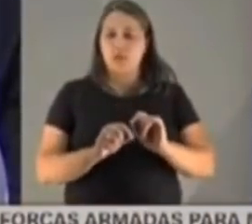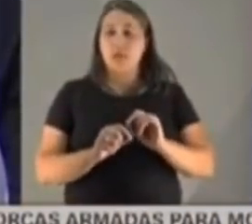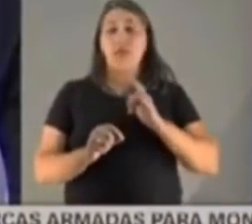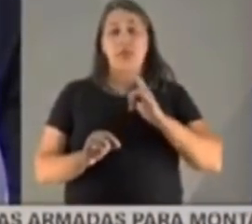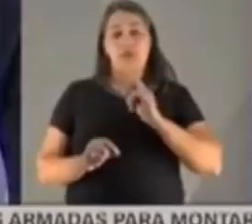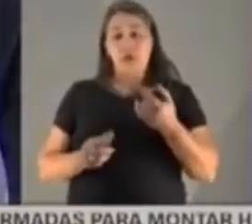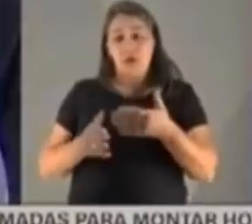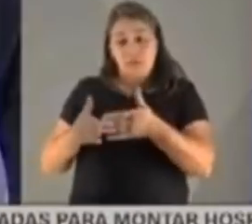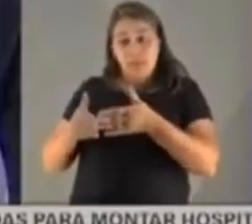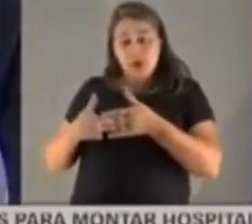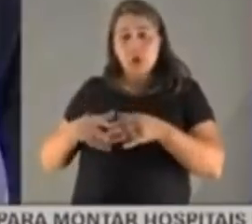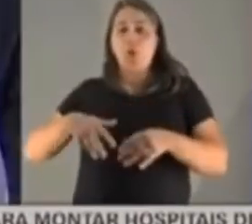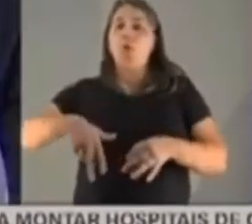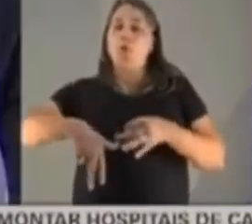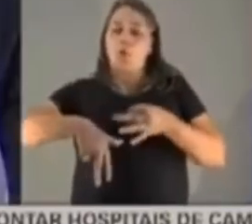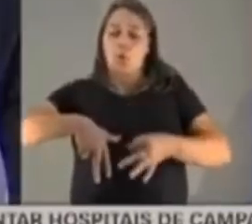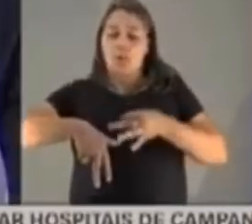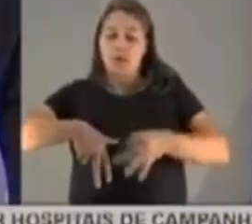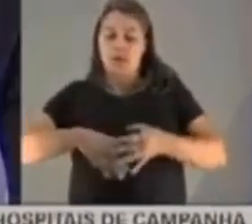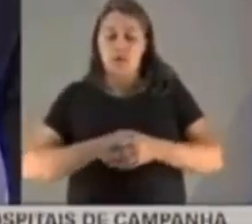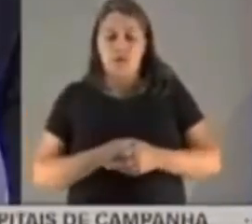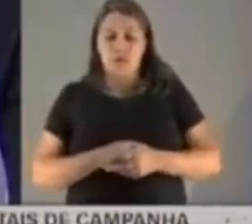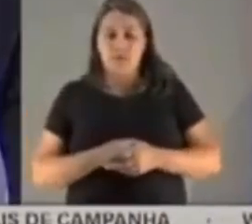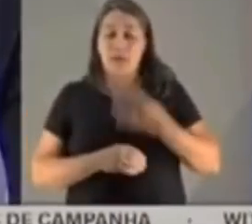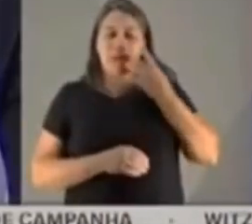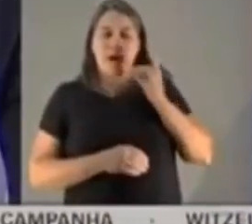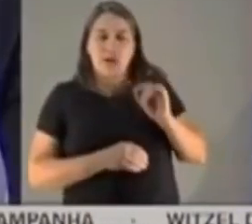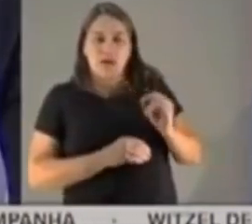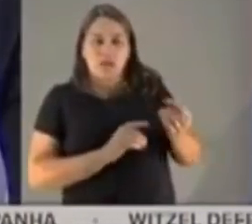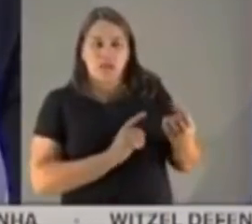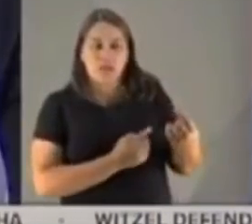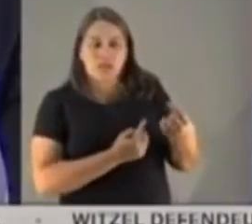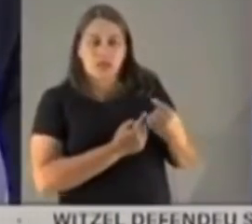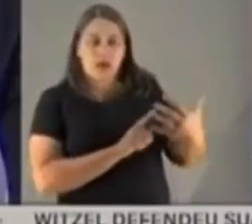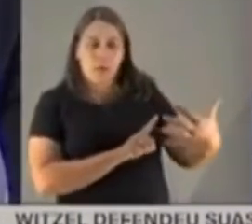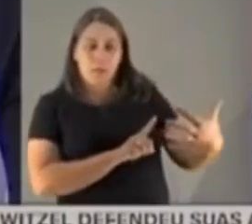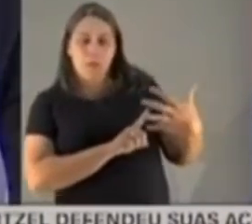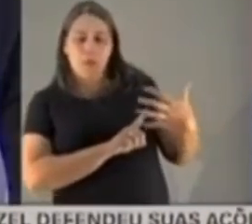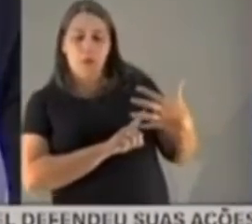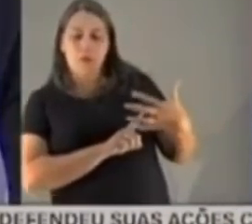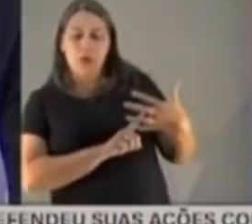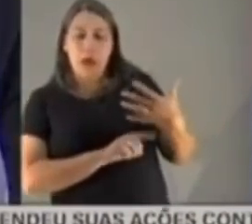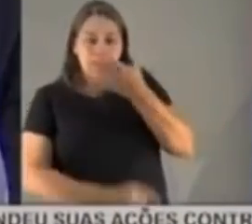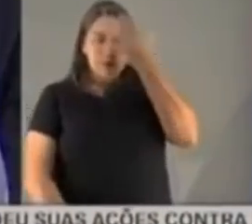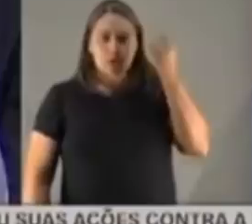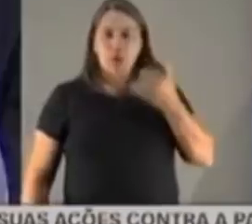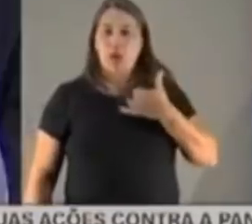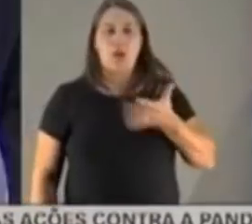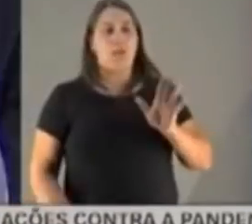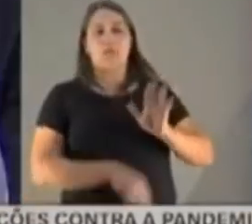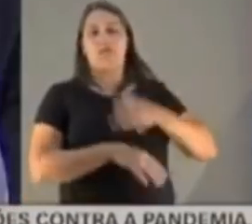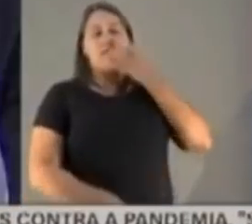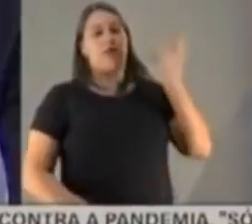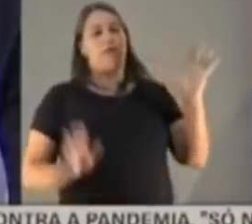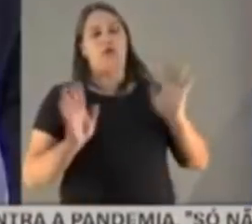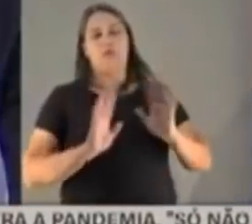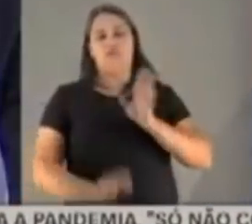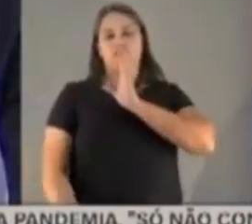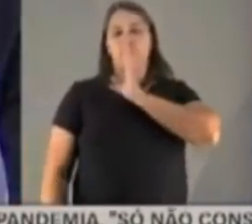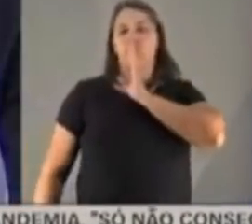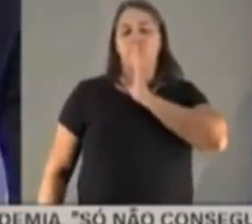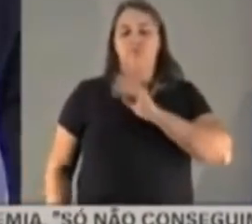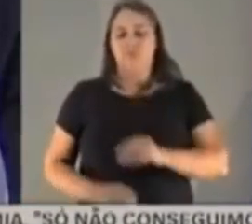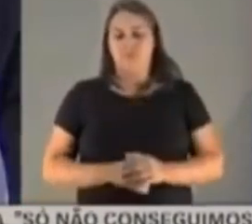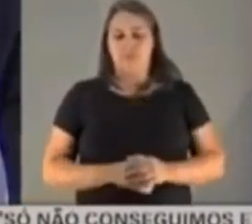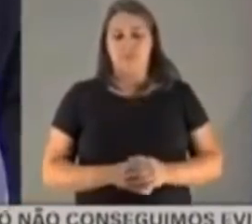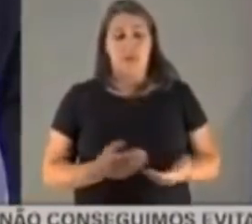da Justiça, para, no meu entender, coagir a testemunha, que foi de fato coagida, ela não quis mais prestar o depoimento, e